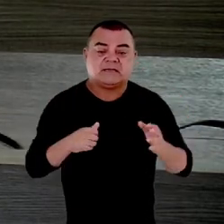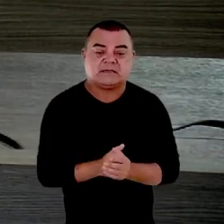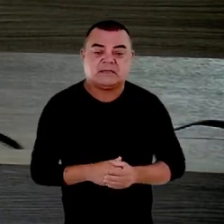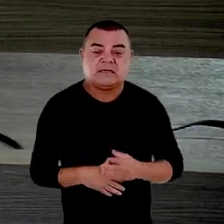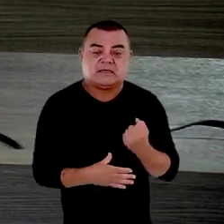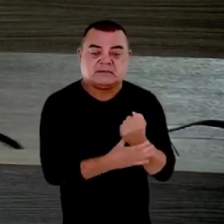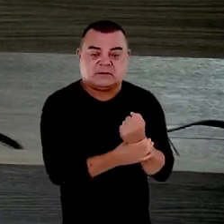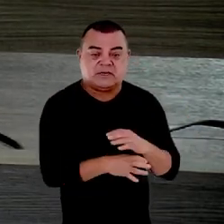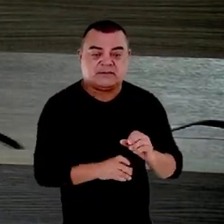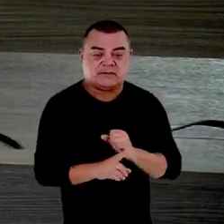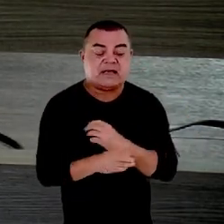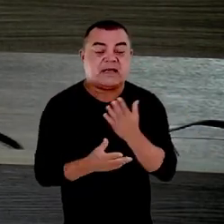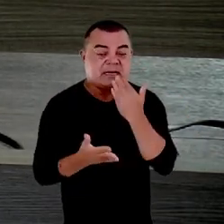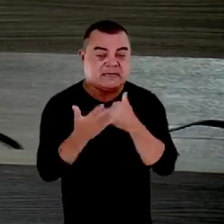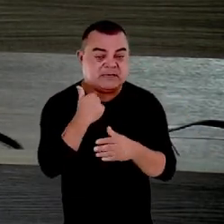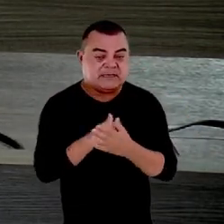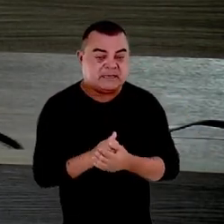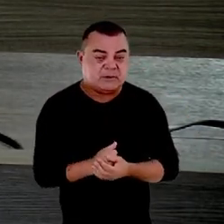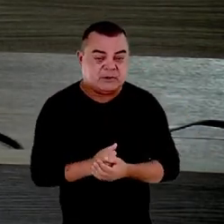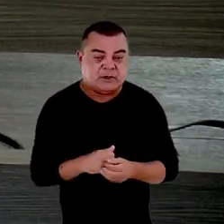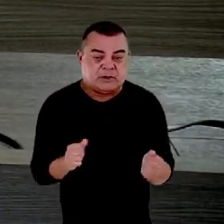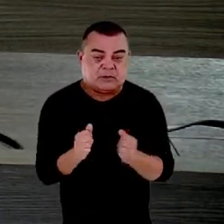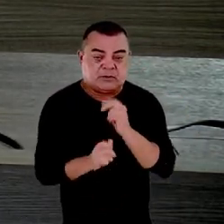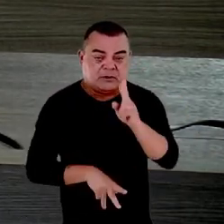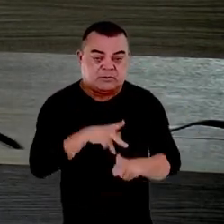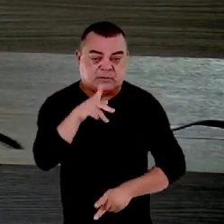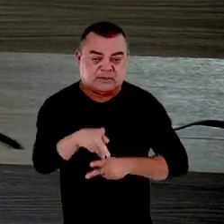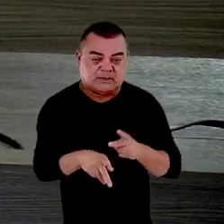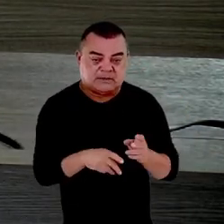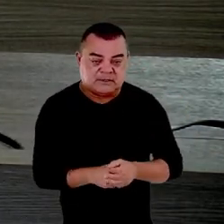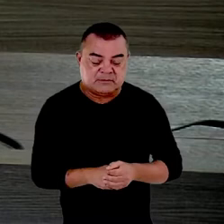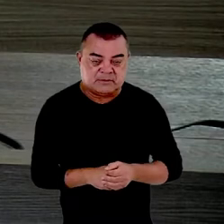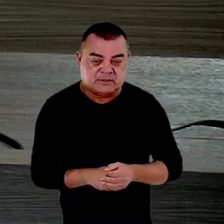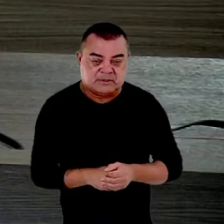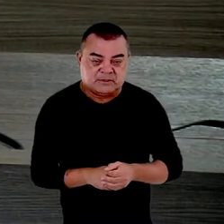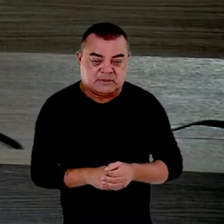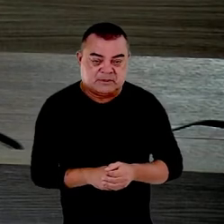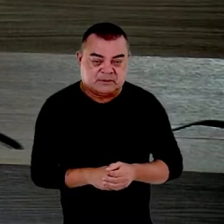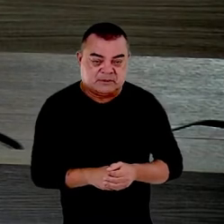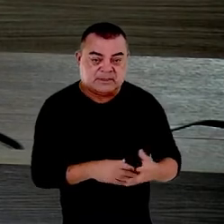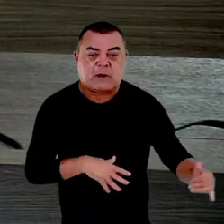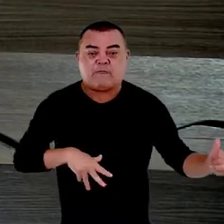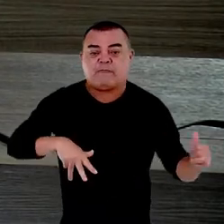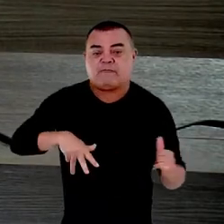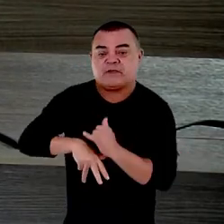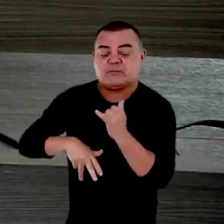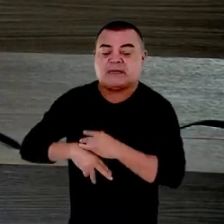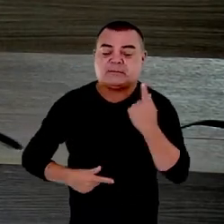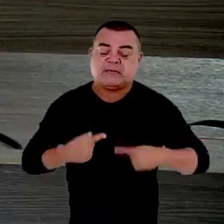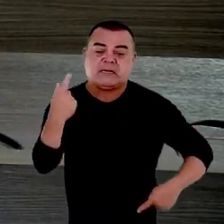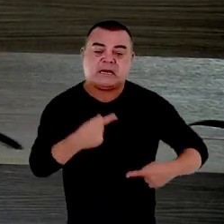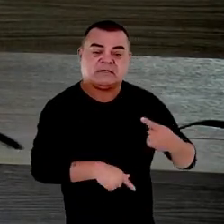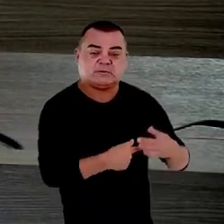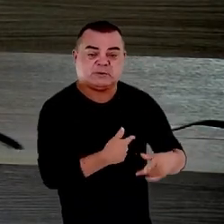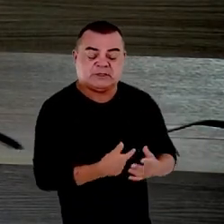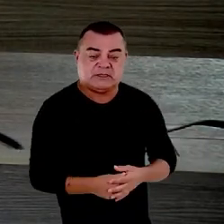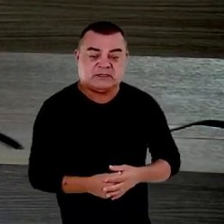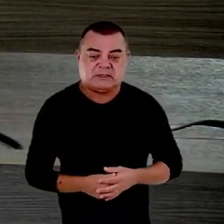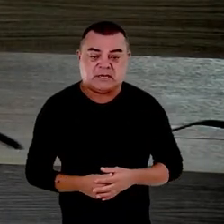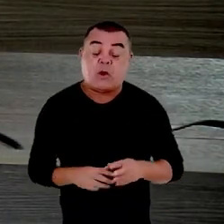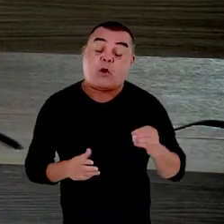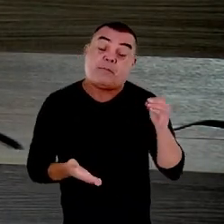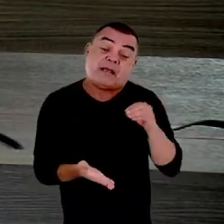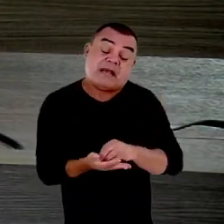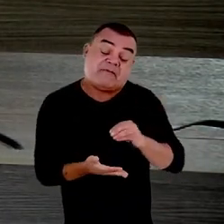segurança alimentar com as populações que são decorrentes que são vitimadas pelas políticas ou pela